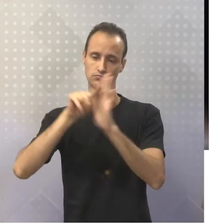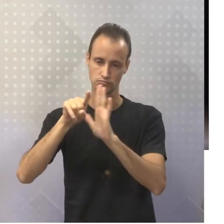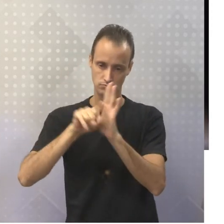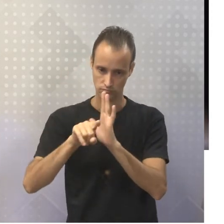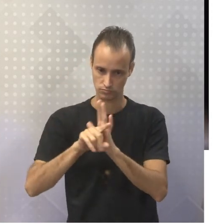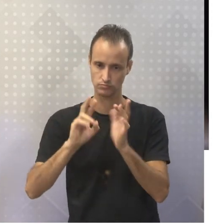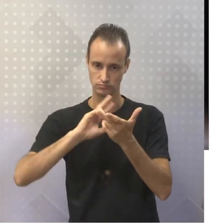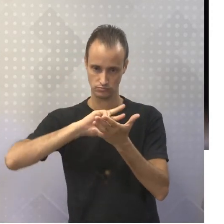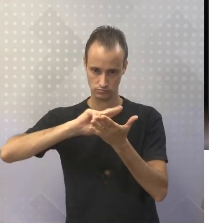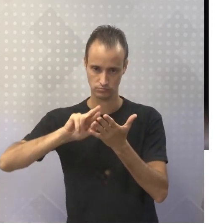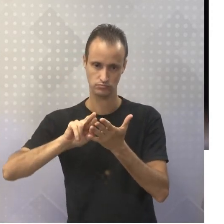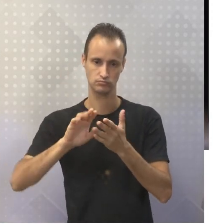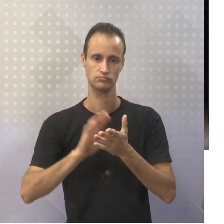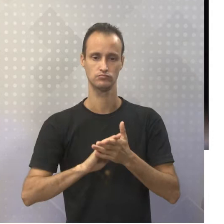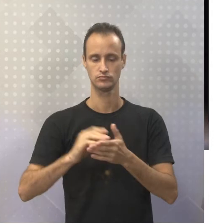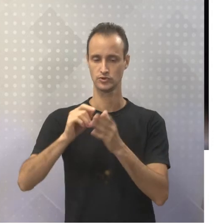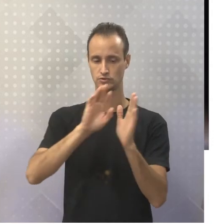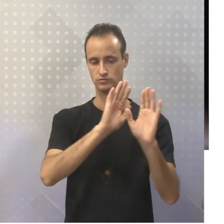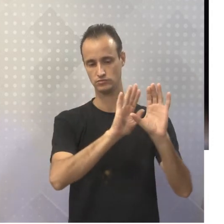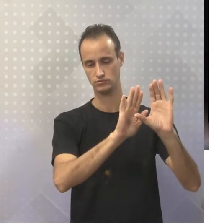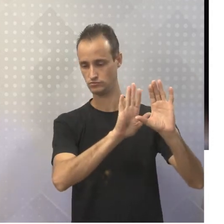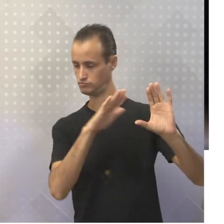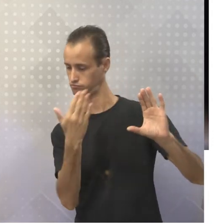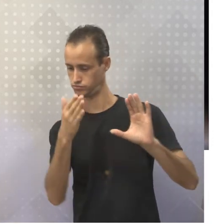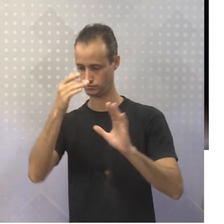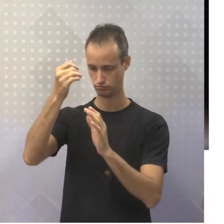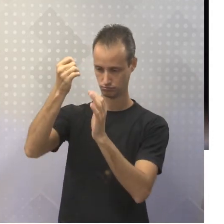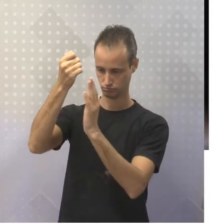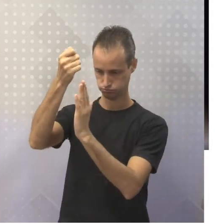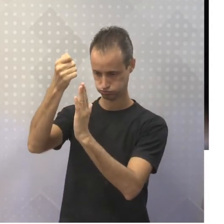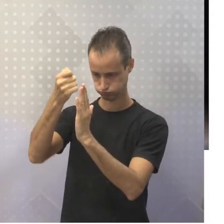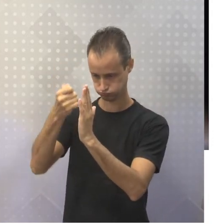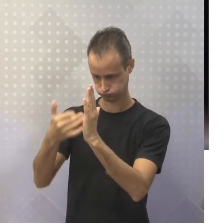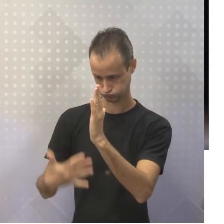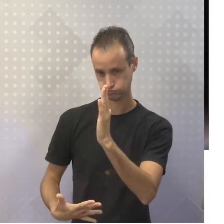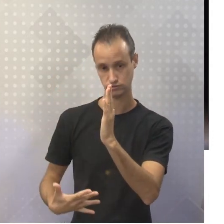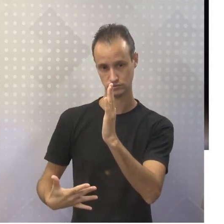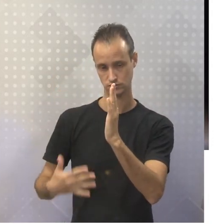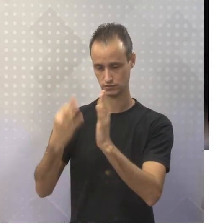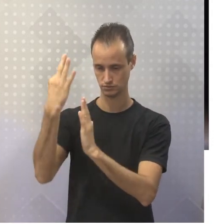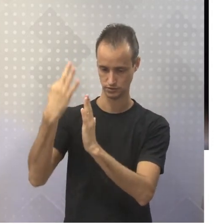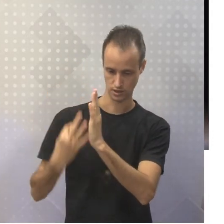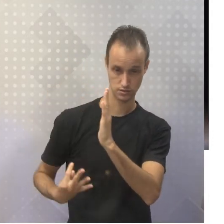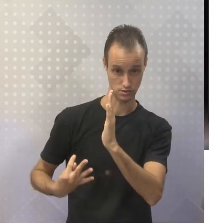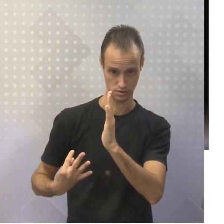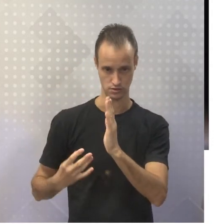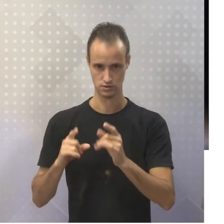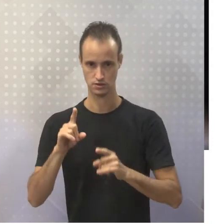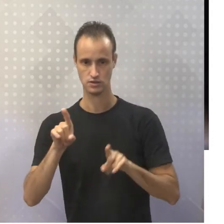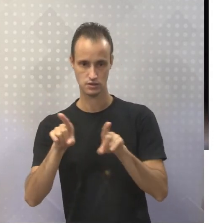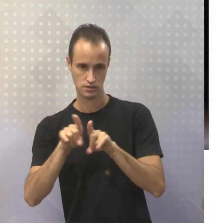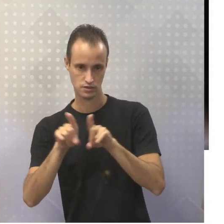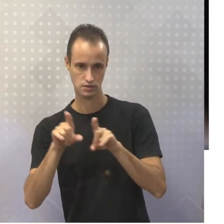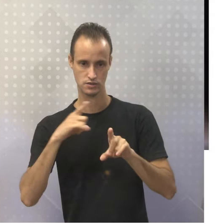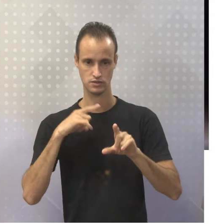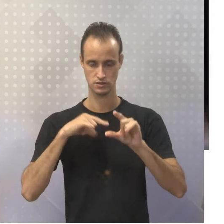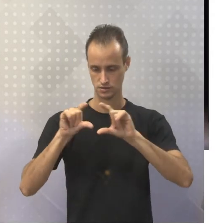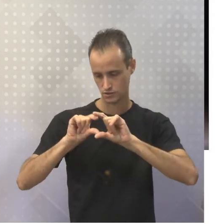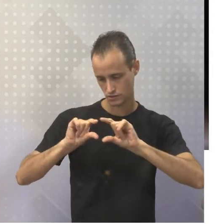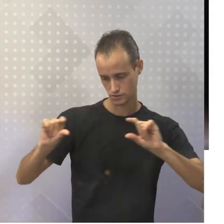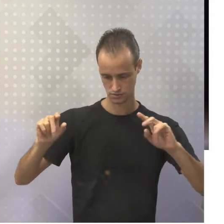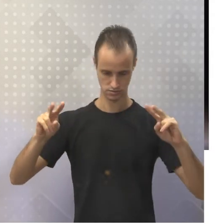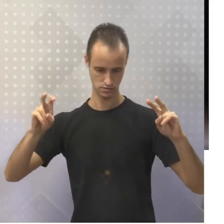E o corpo da reportagem, é, justamente, do segundo parágrafo em diante. A gente tem, também, aqui, o olho, né? Que é